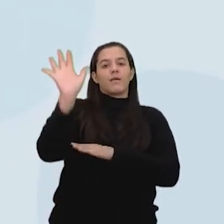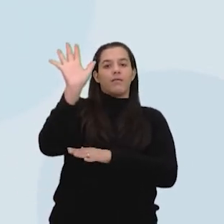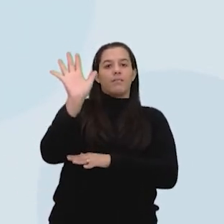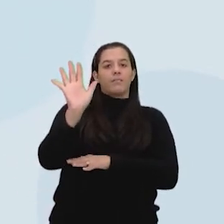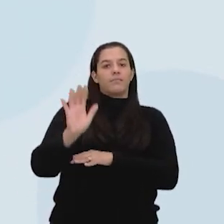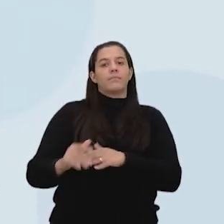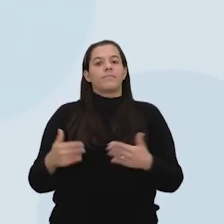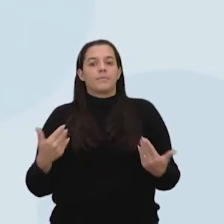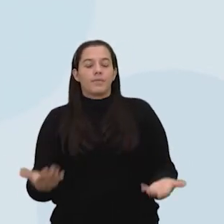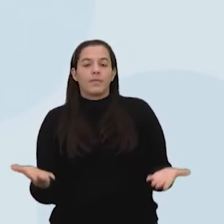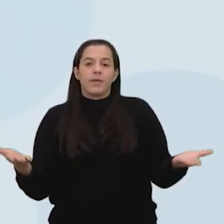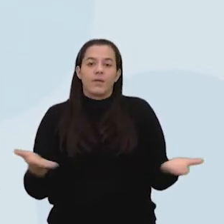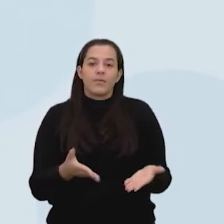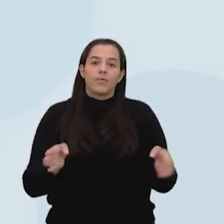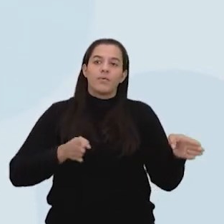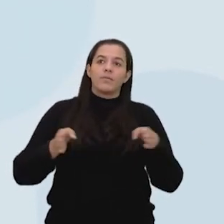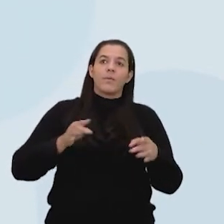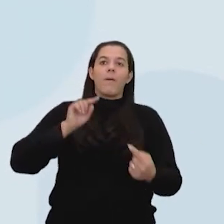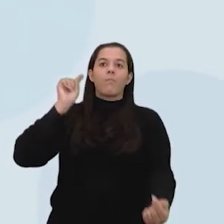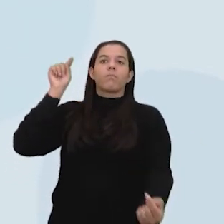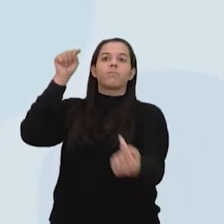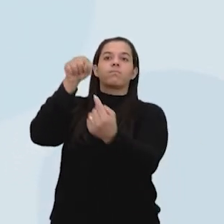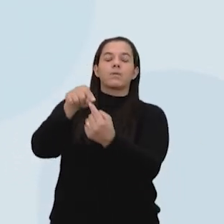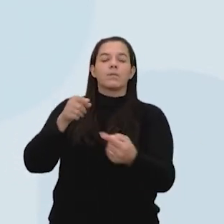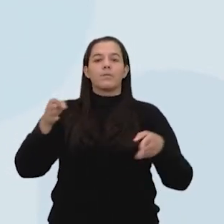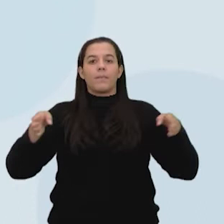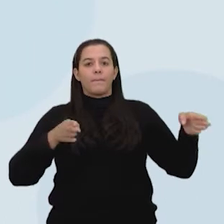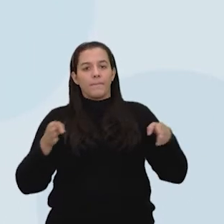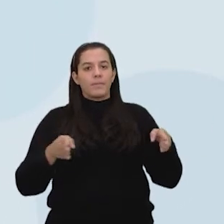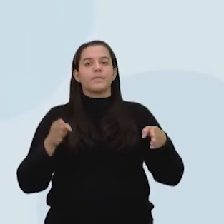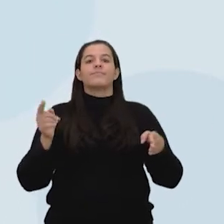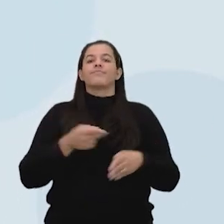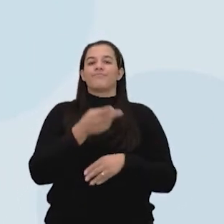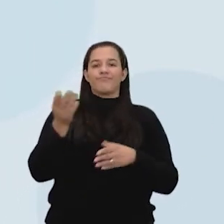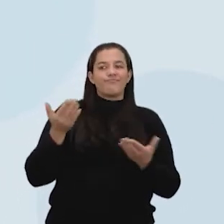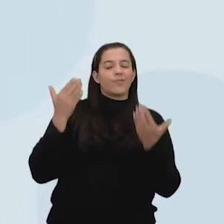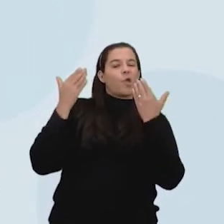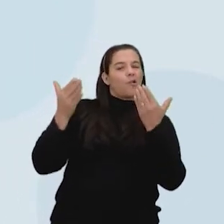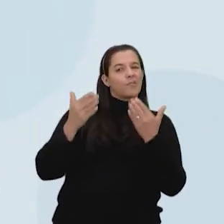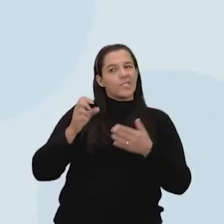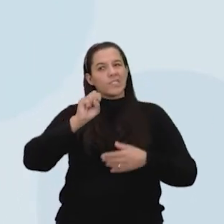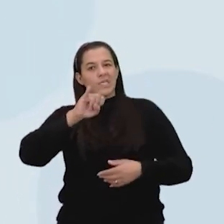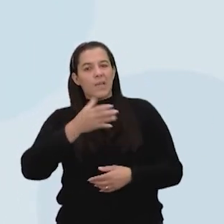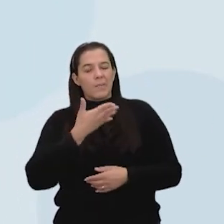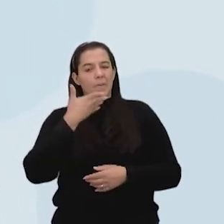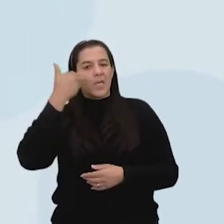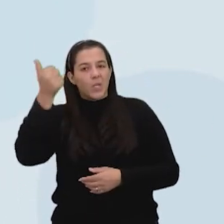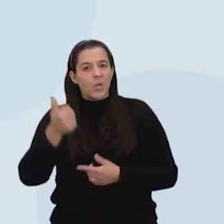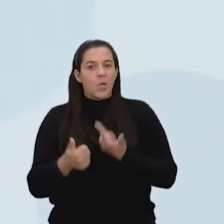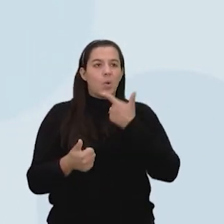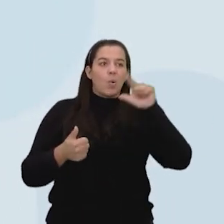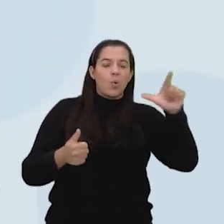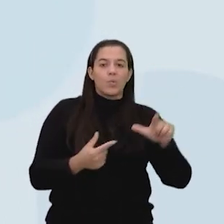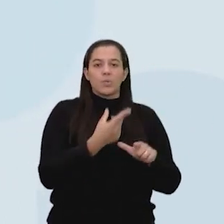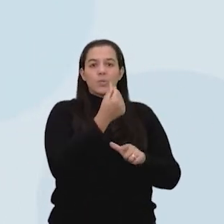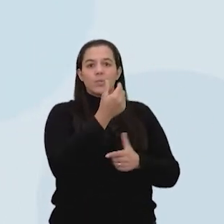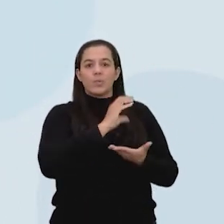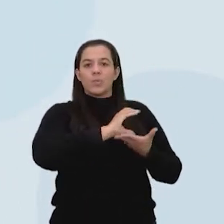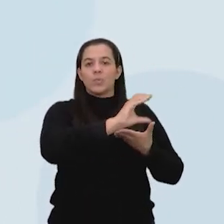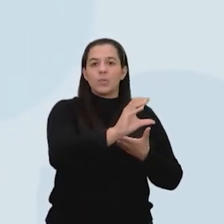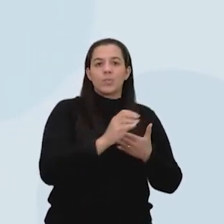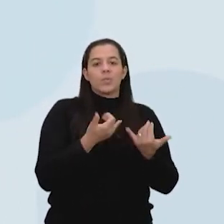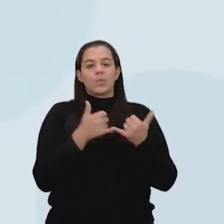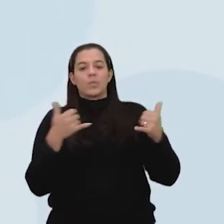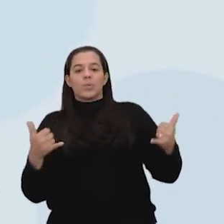Mesmo olhando no horizonte um pouco mais longo de tempo, ainda haveria dúvidas se seria melhor investir os recursos